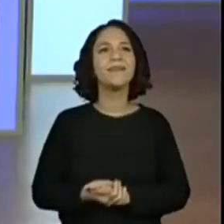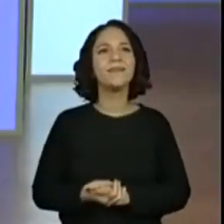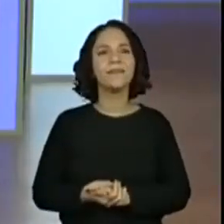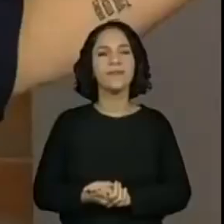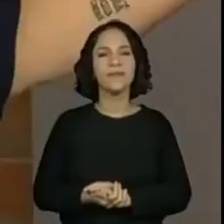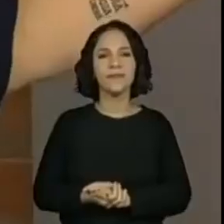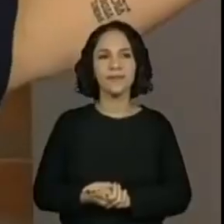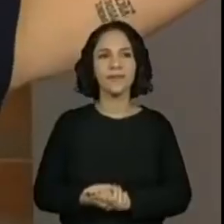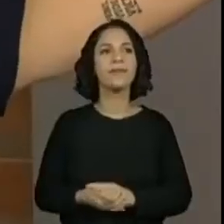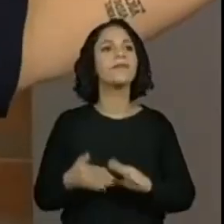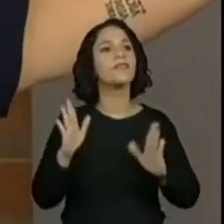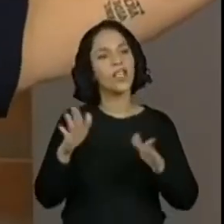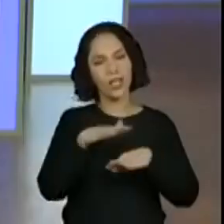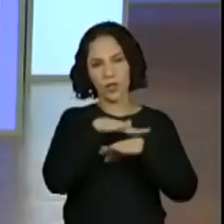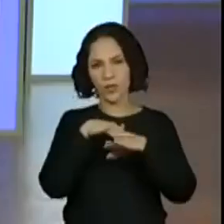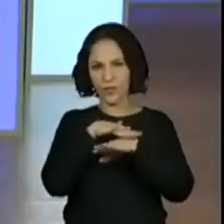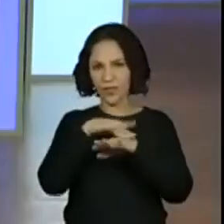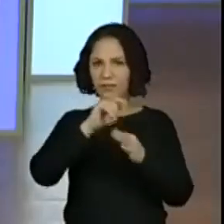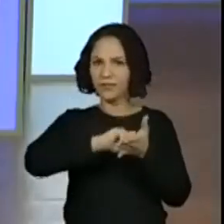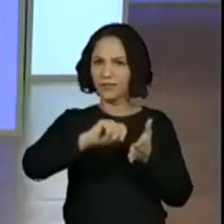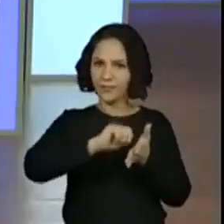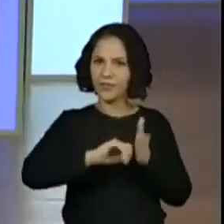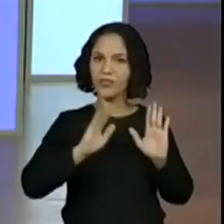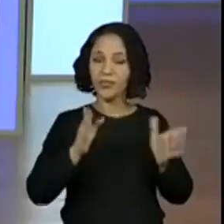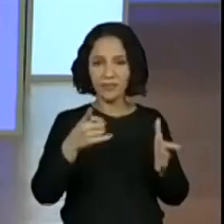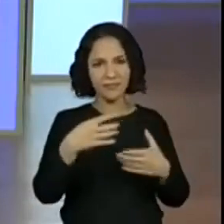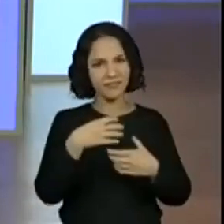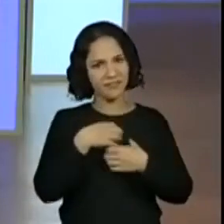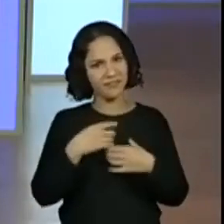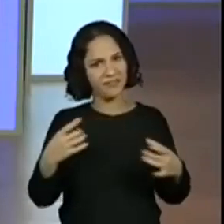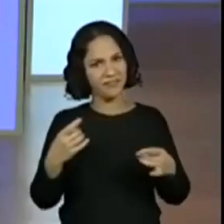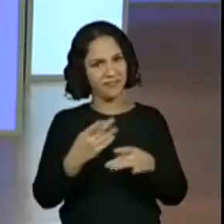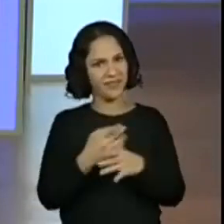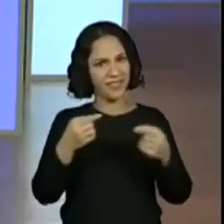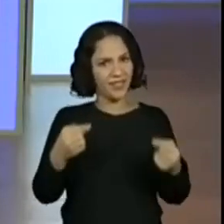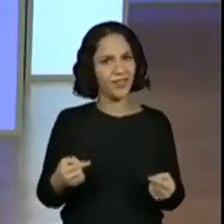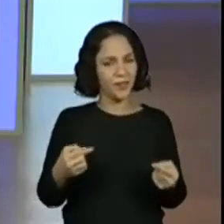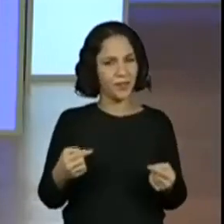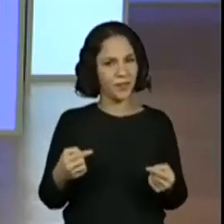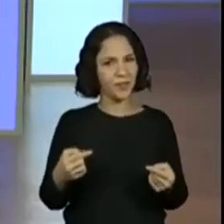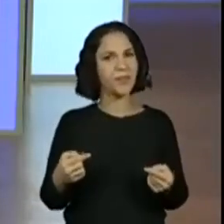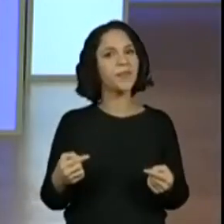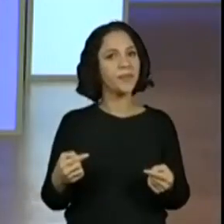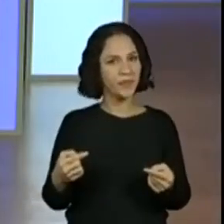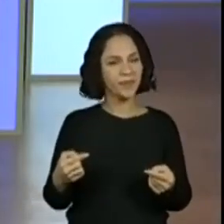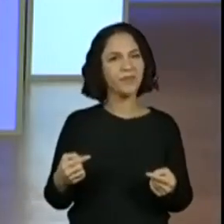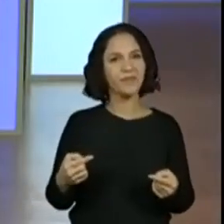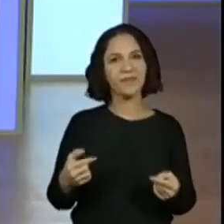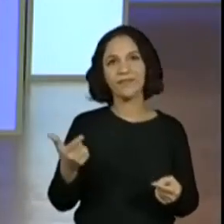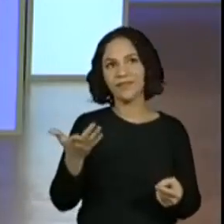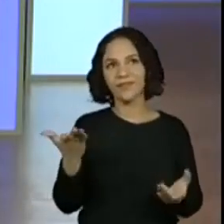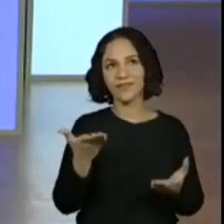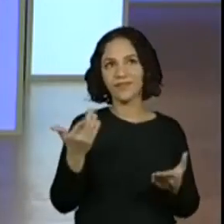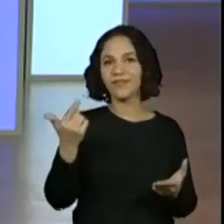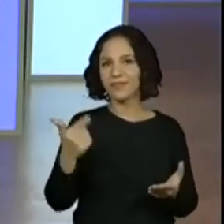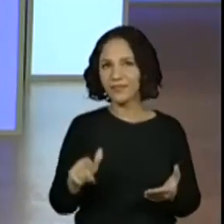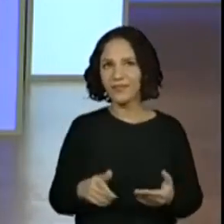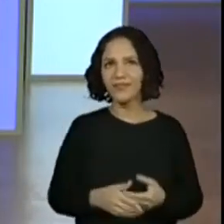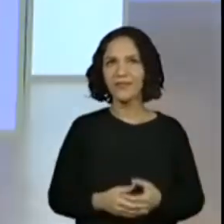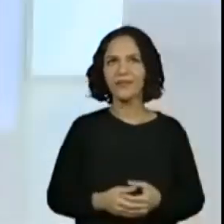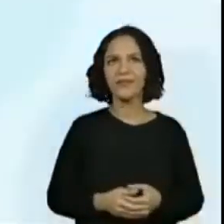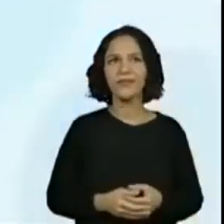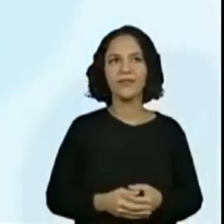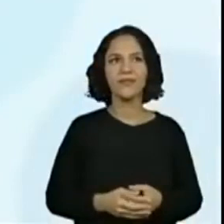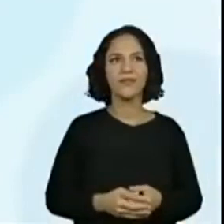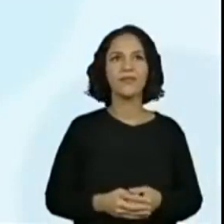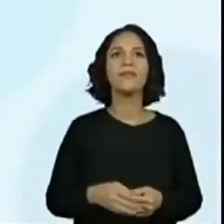Li, conversamos sobre a escrita, estão preparados para o desafio? Oh, ainda tem mais um momento que pisca cada. A